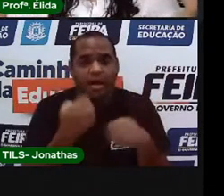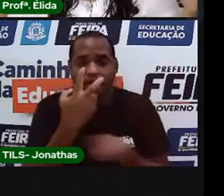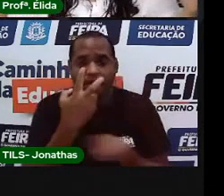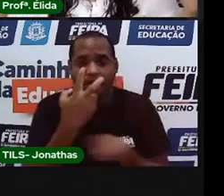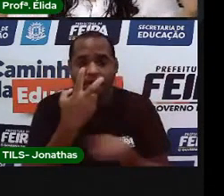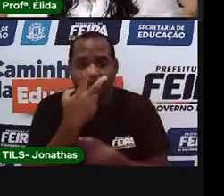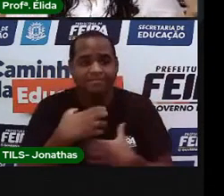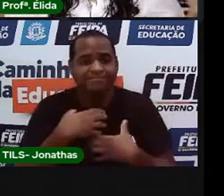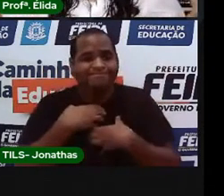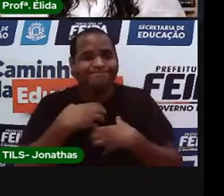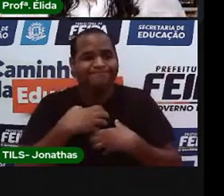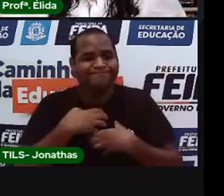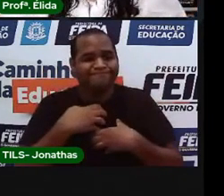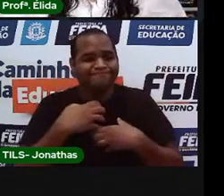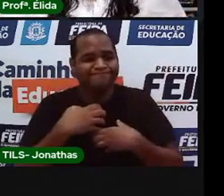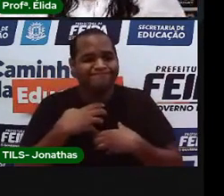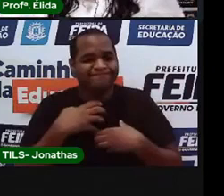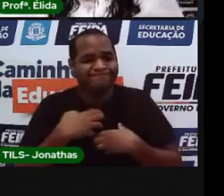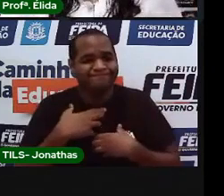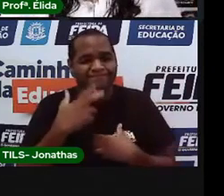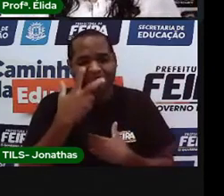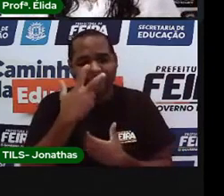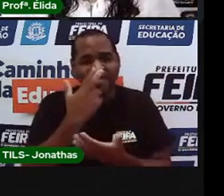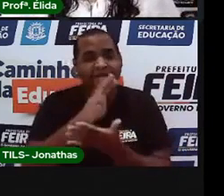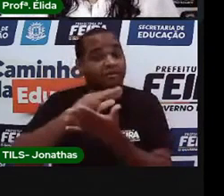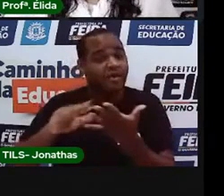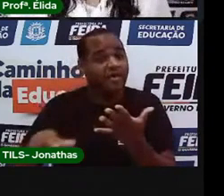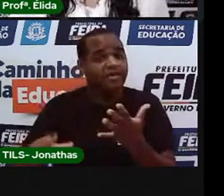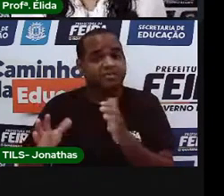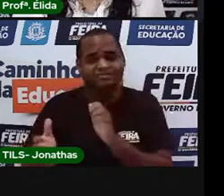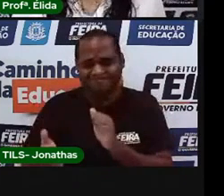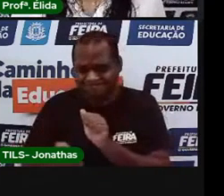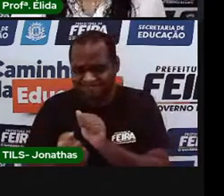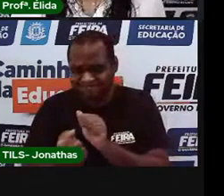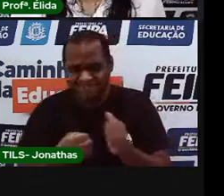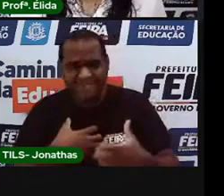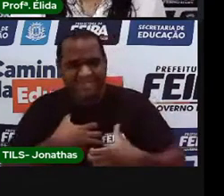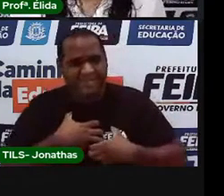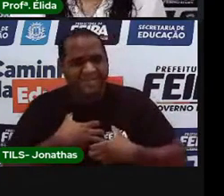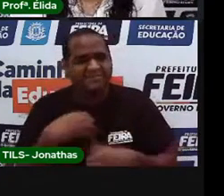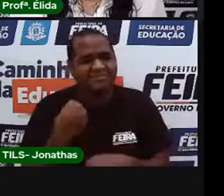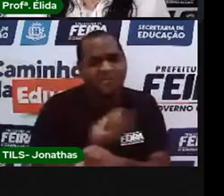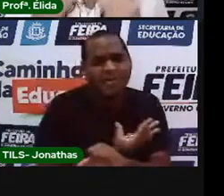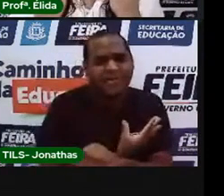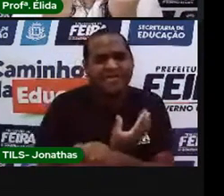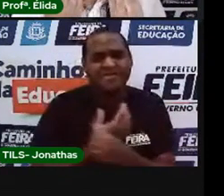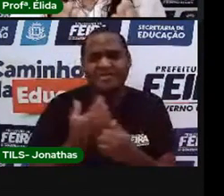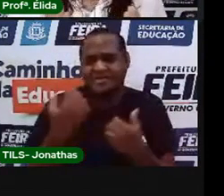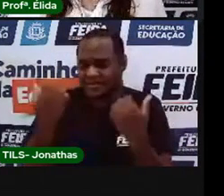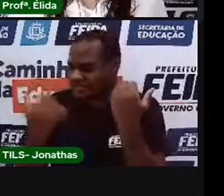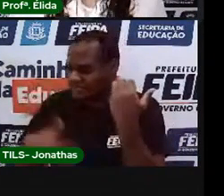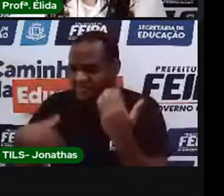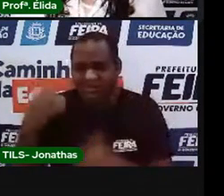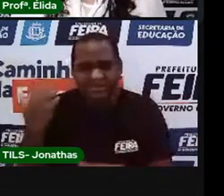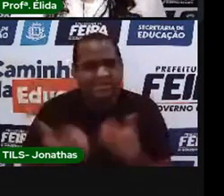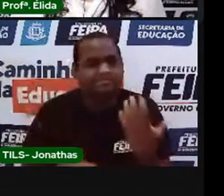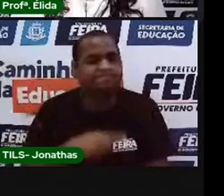tanta coisa junta, mas ele não sabia explicar nada.